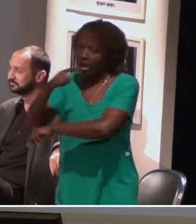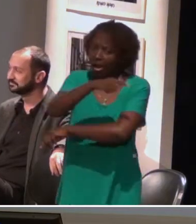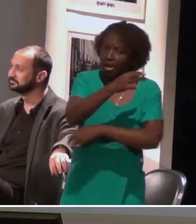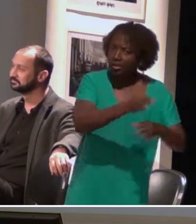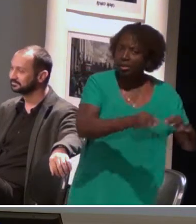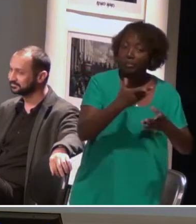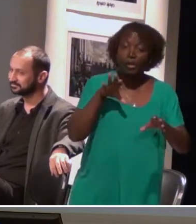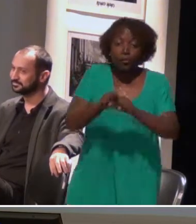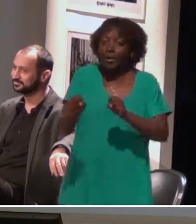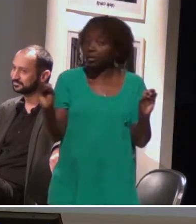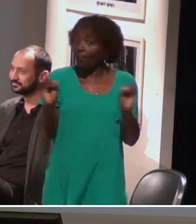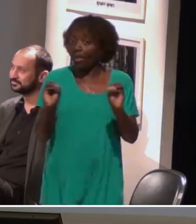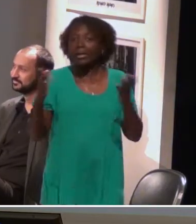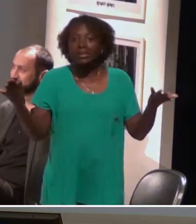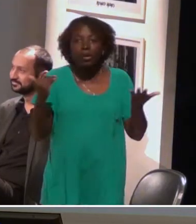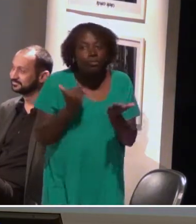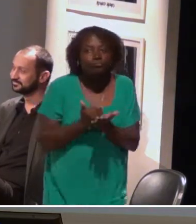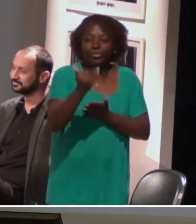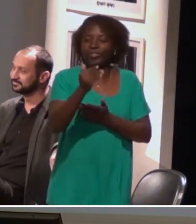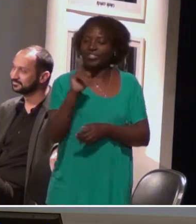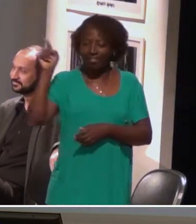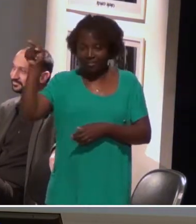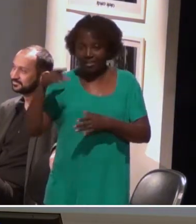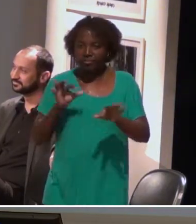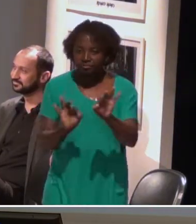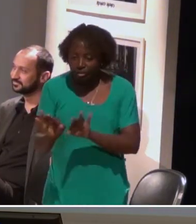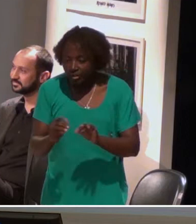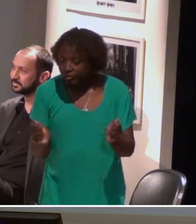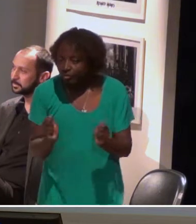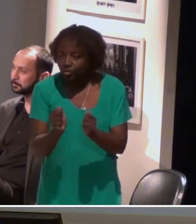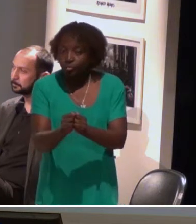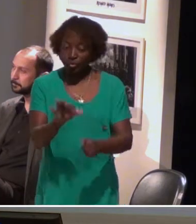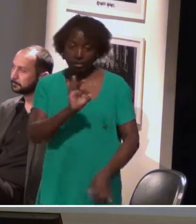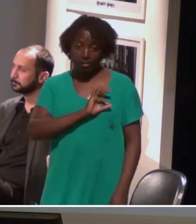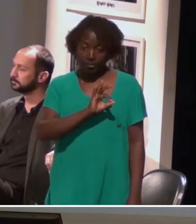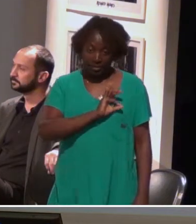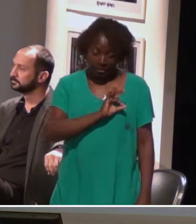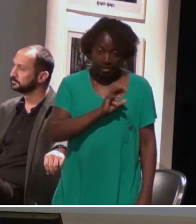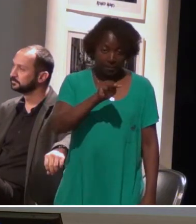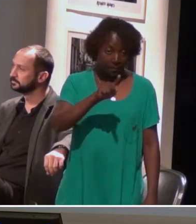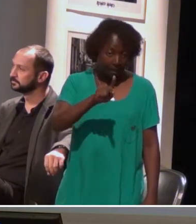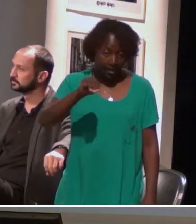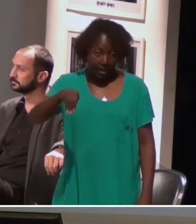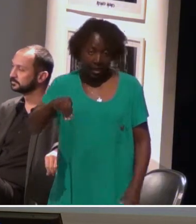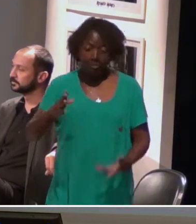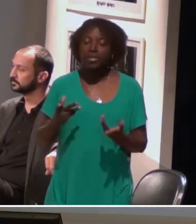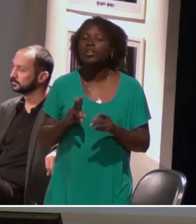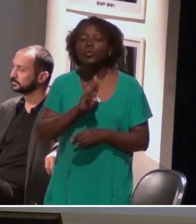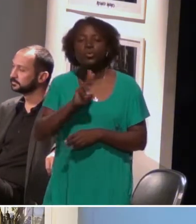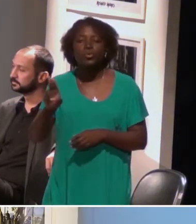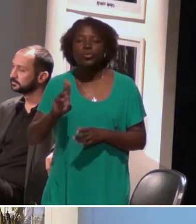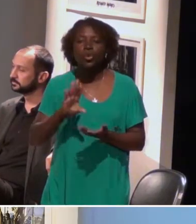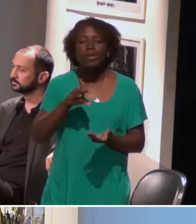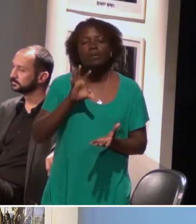recebe essa formação, então, foi bem legal. A gente tem um projeto junto com a Polícia Militar, que trabalha no Batalhão Escolar. Então,